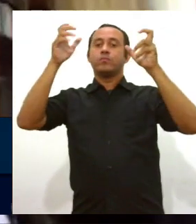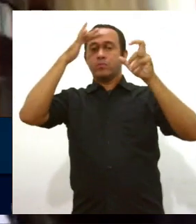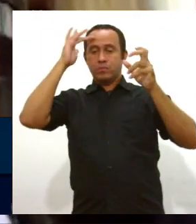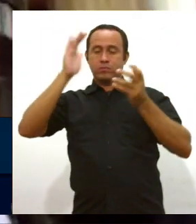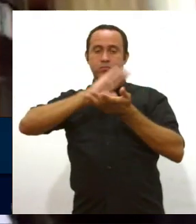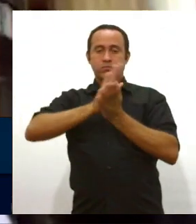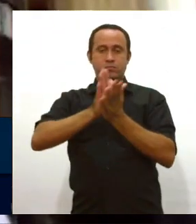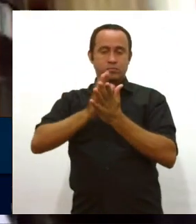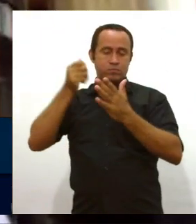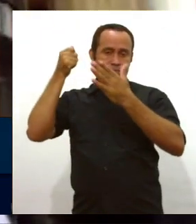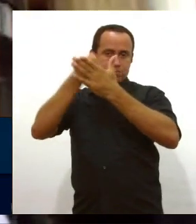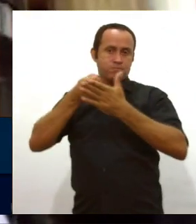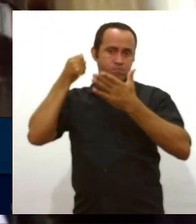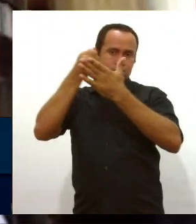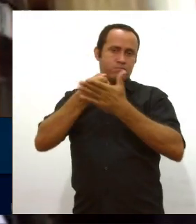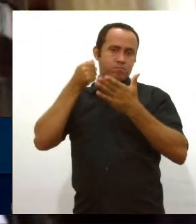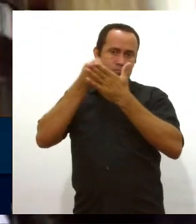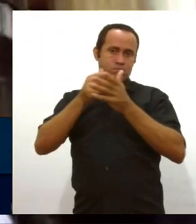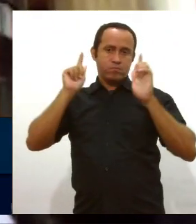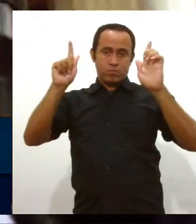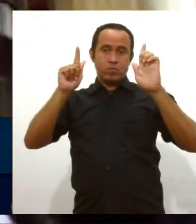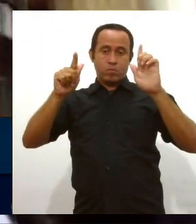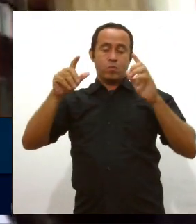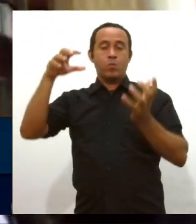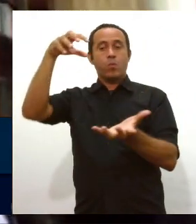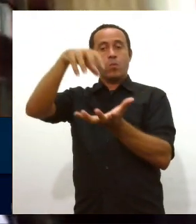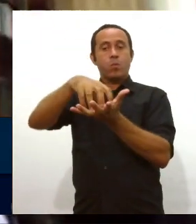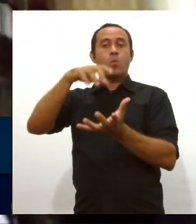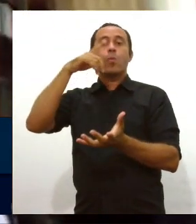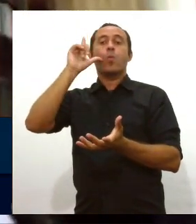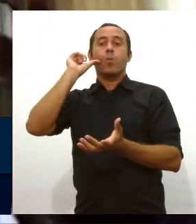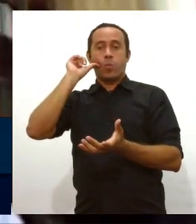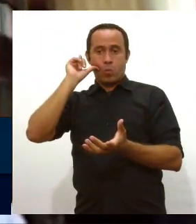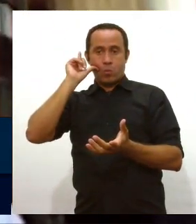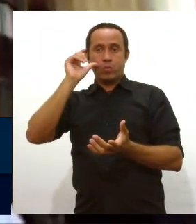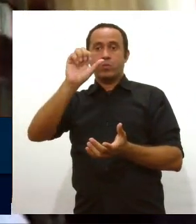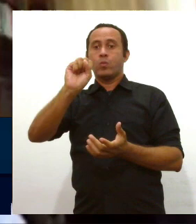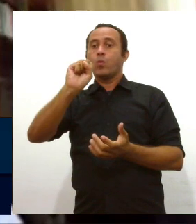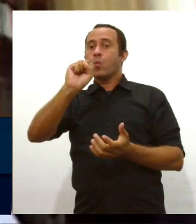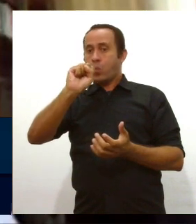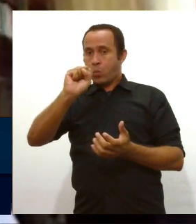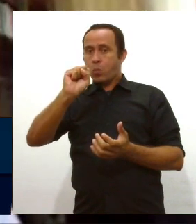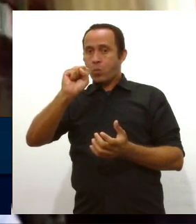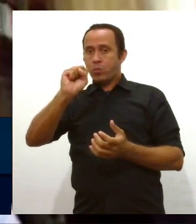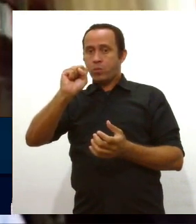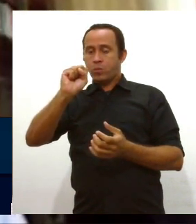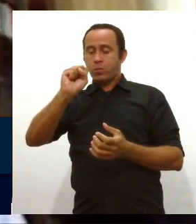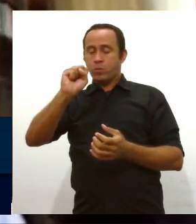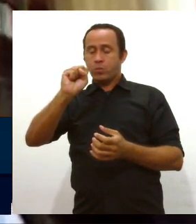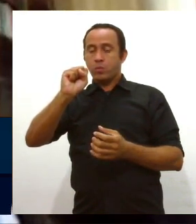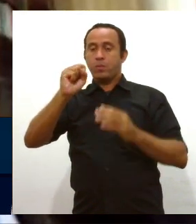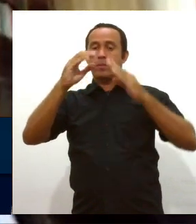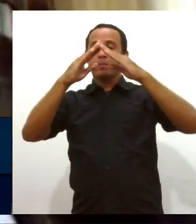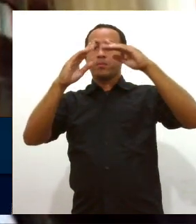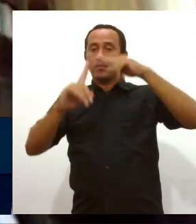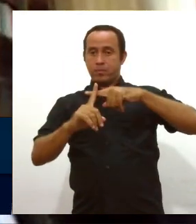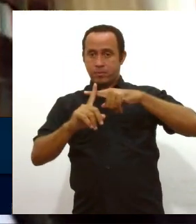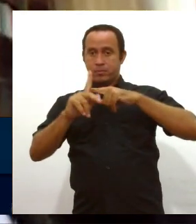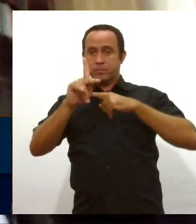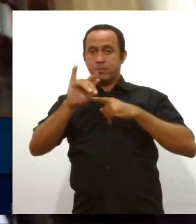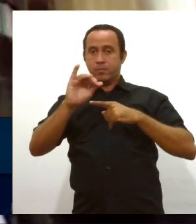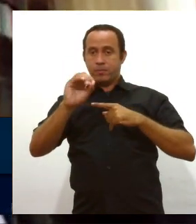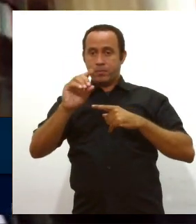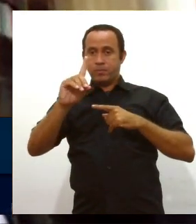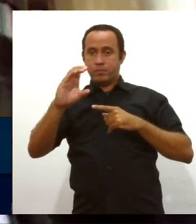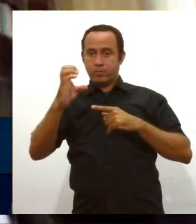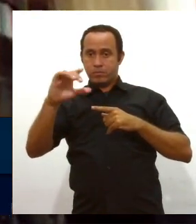O ato teve concentração ontem, a partir das 8 horas, na Praça da Igreja Pio X, aqui no bairro do Santo do Forte,